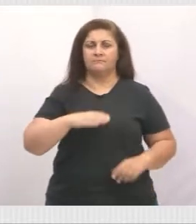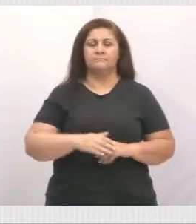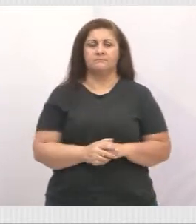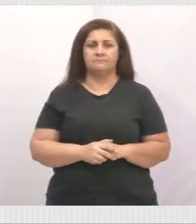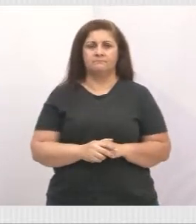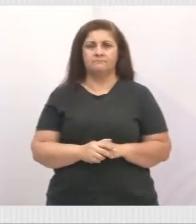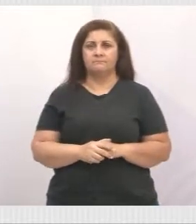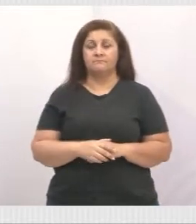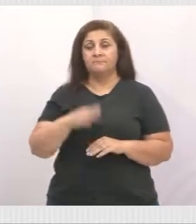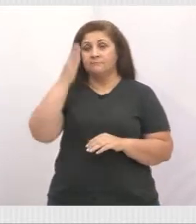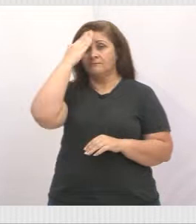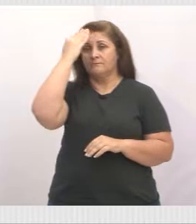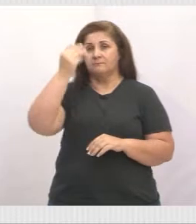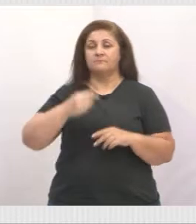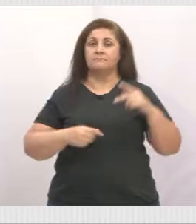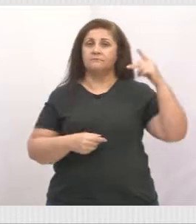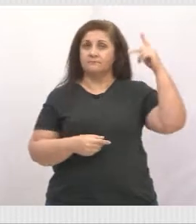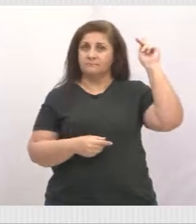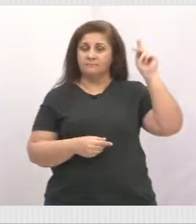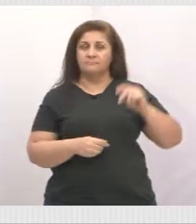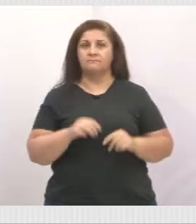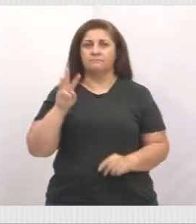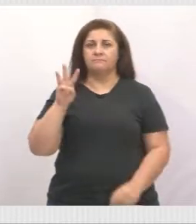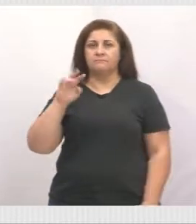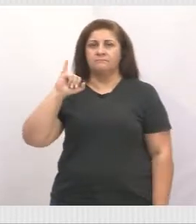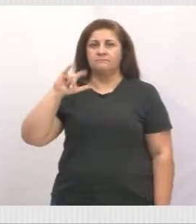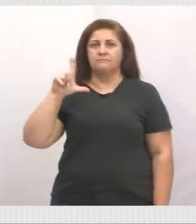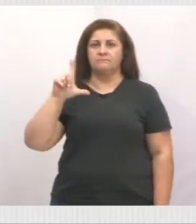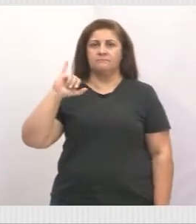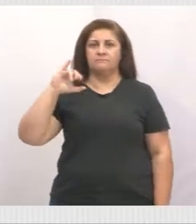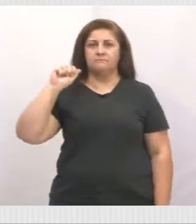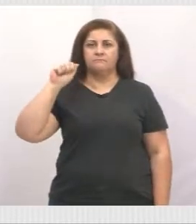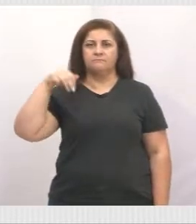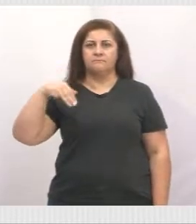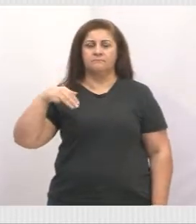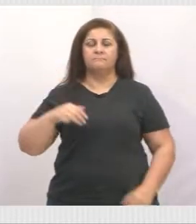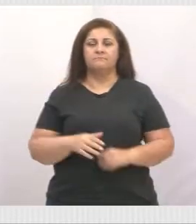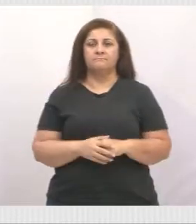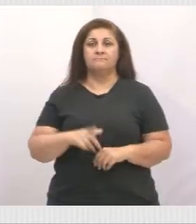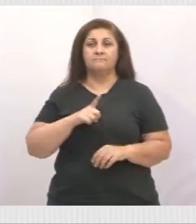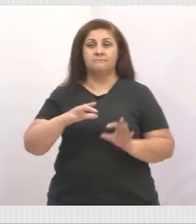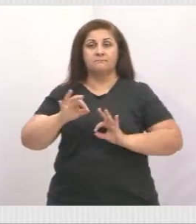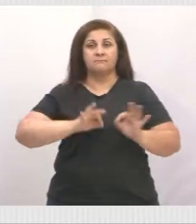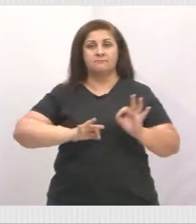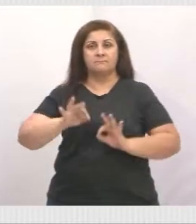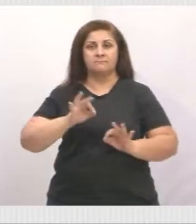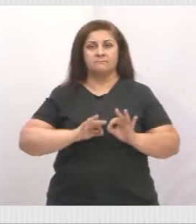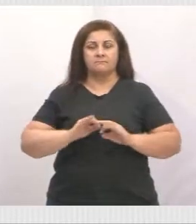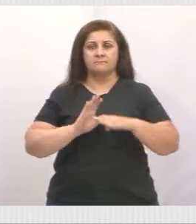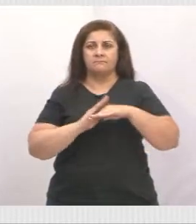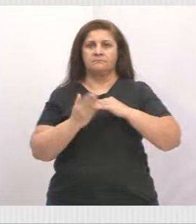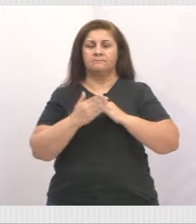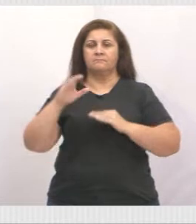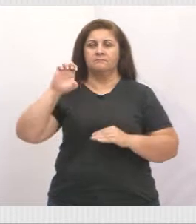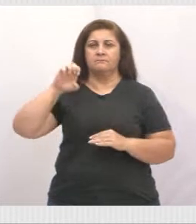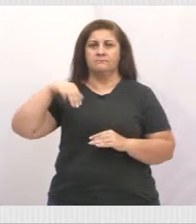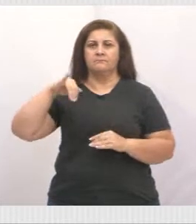E o meu homenageado foi o William. O William tem um projeto no Jardim William,